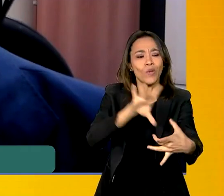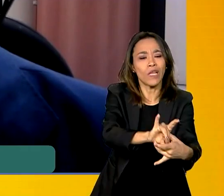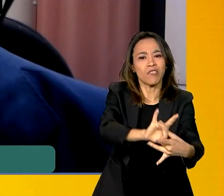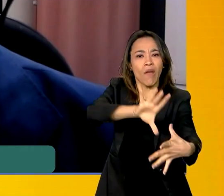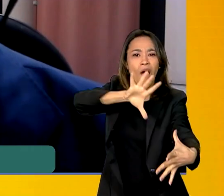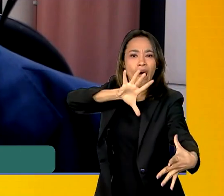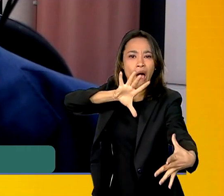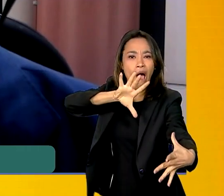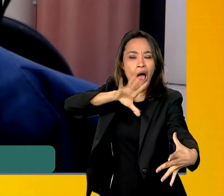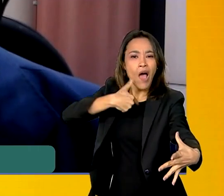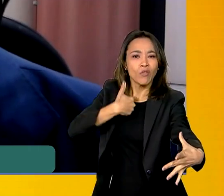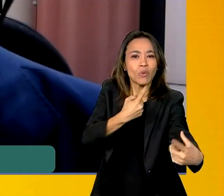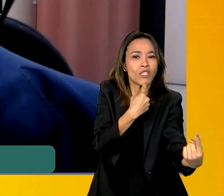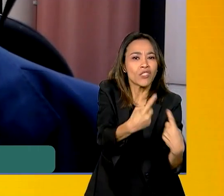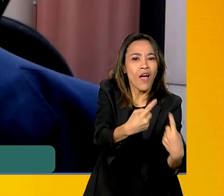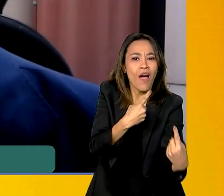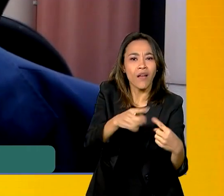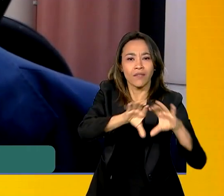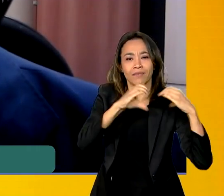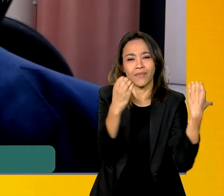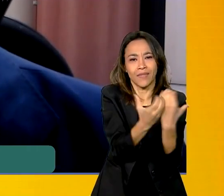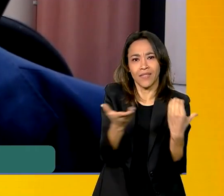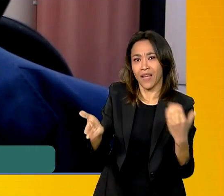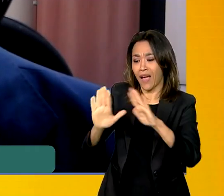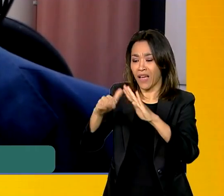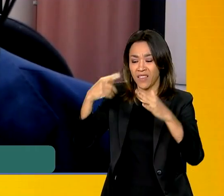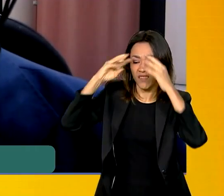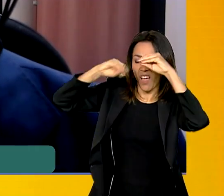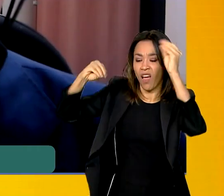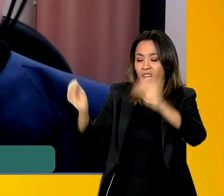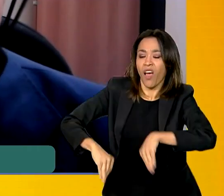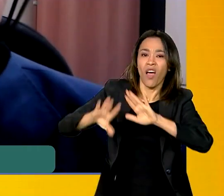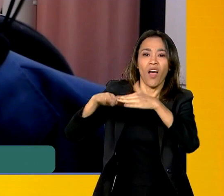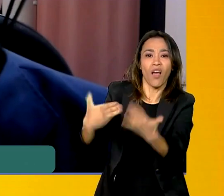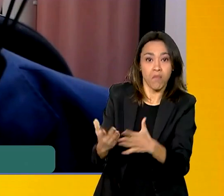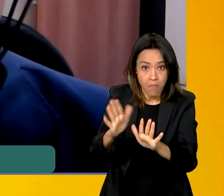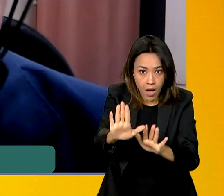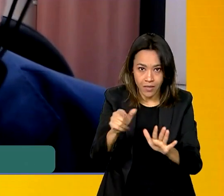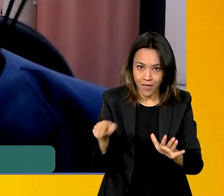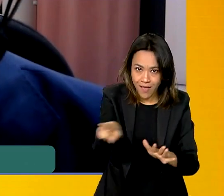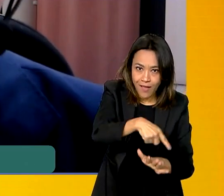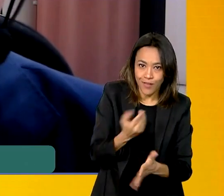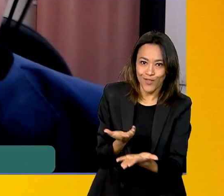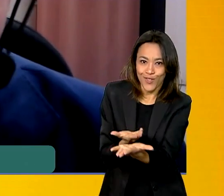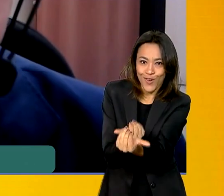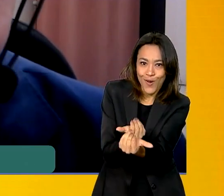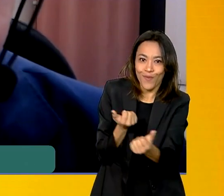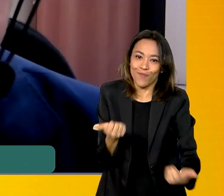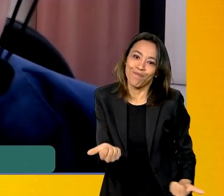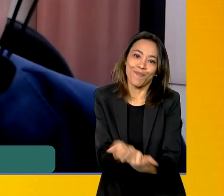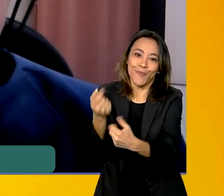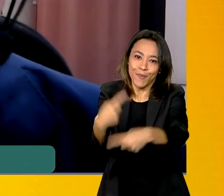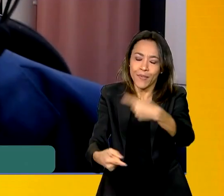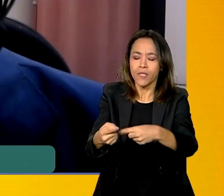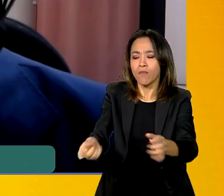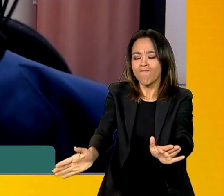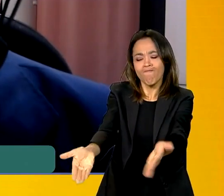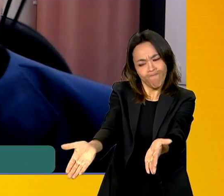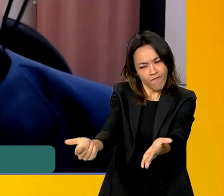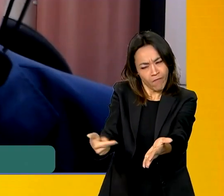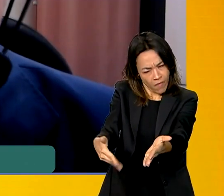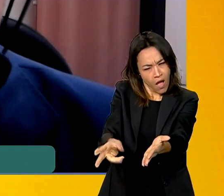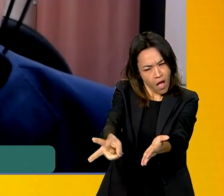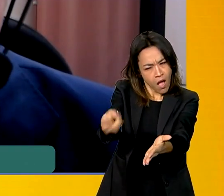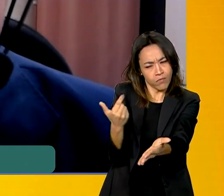comunidades. Esses jovens que serão atendidos por essa política, eles receberão uma bolsa para continuar seus estudos, uma